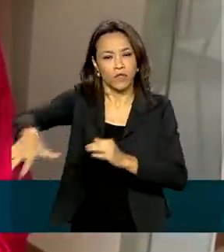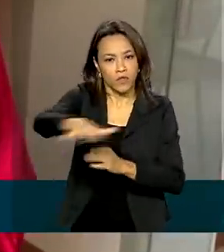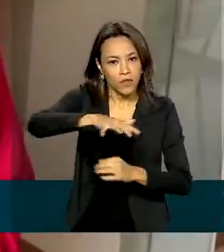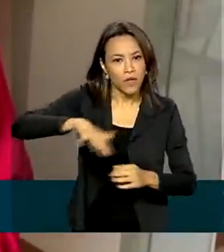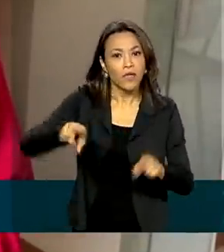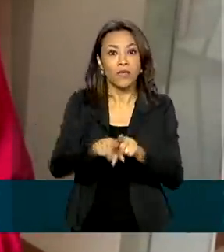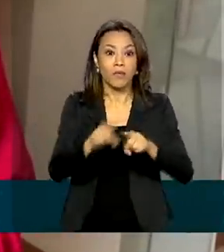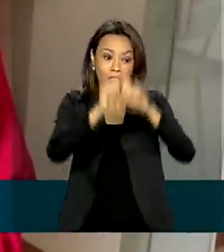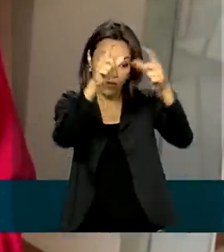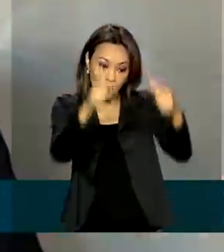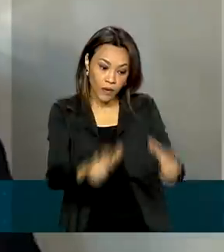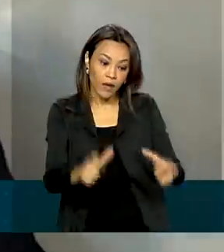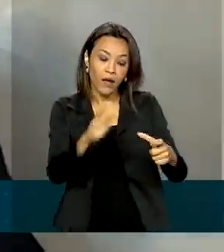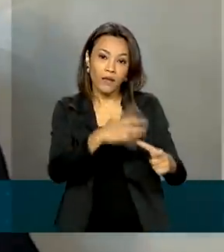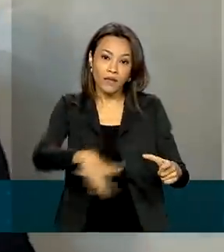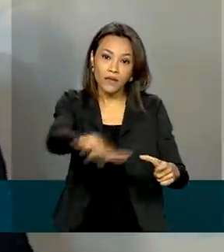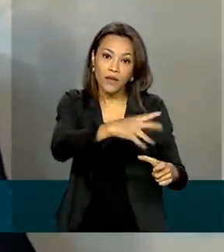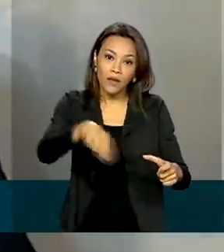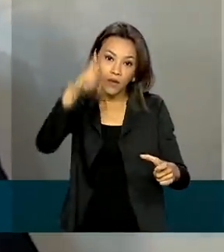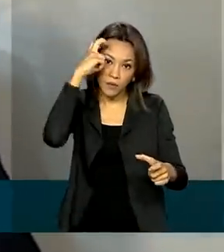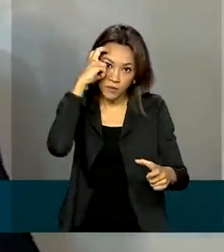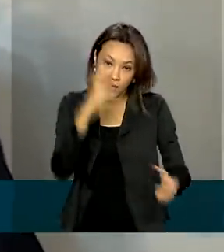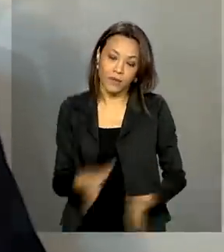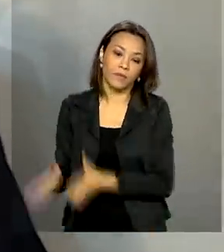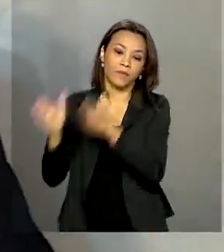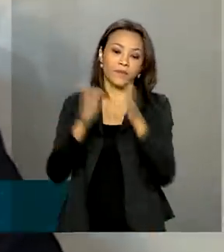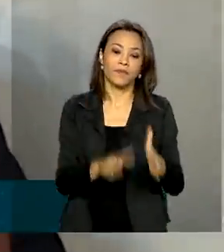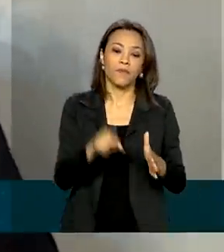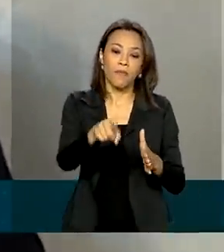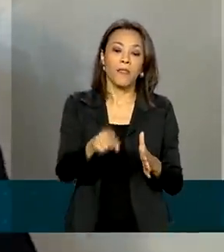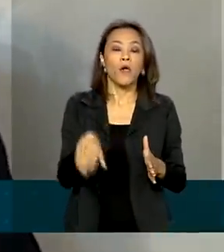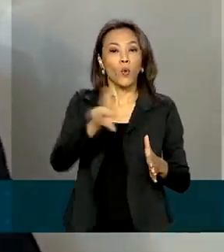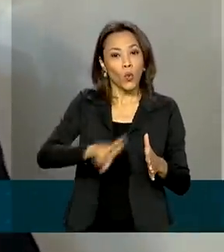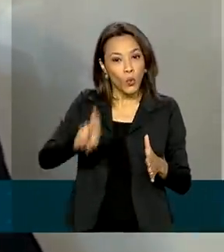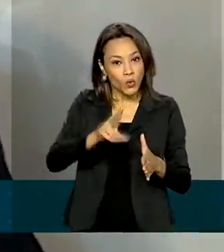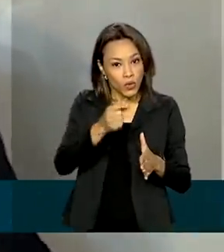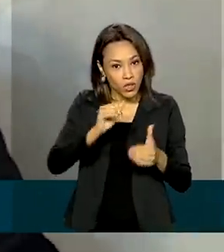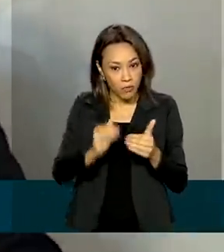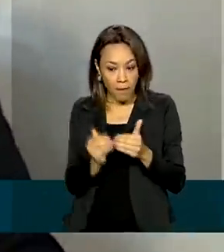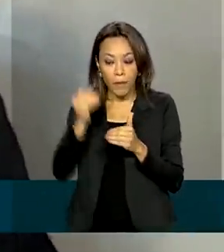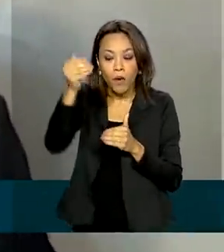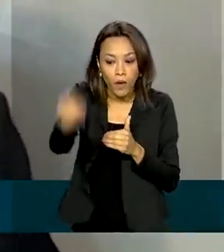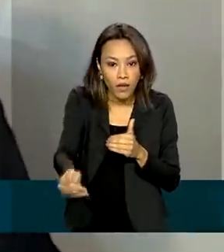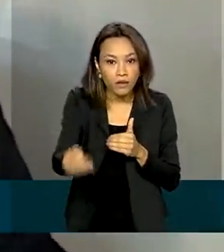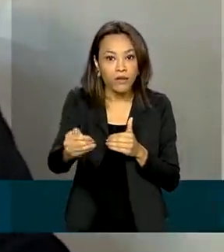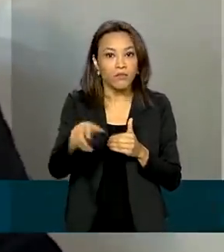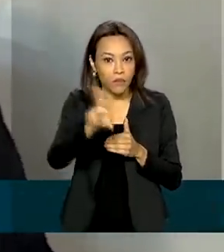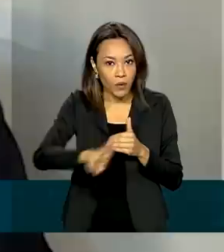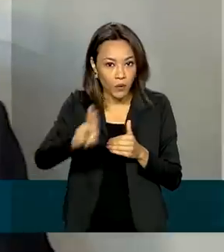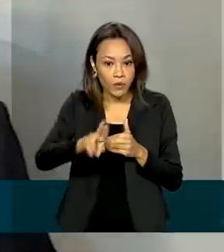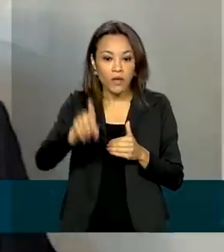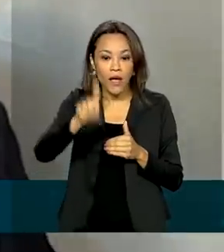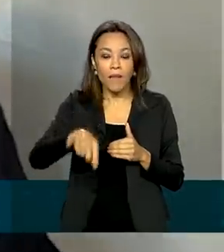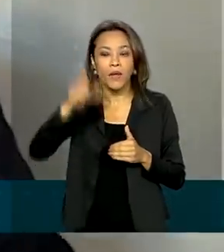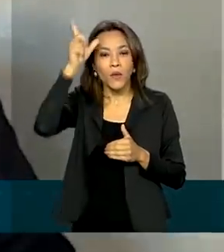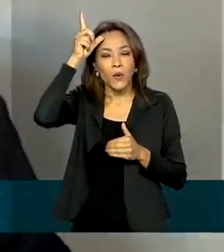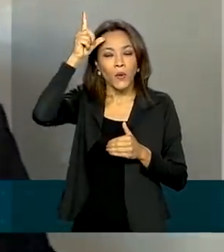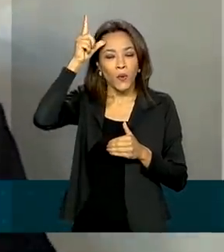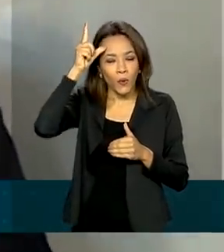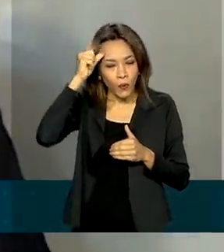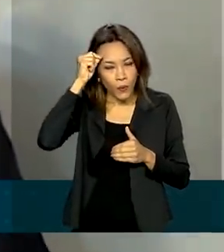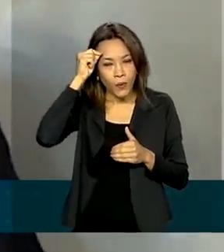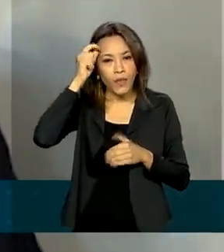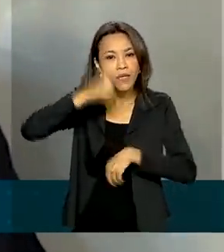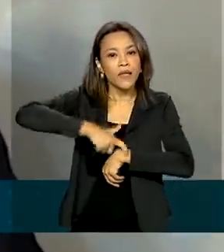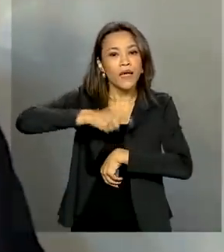espaços culturais. A prorrogação do uso dos recursos da lei para 2021 é necessária para dar mais tranquilidade e